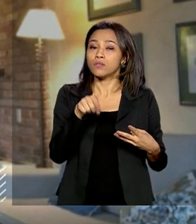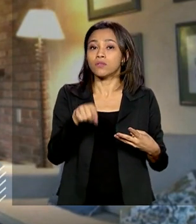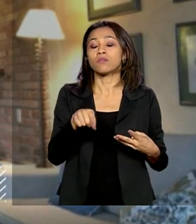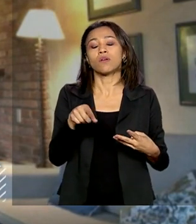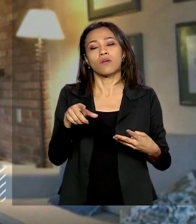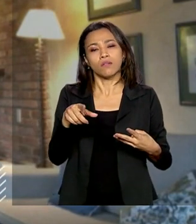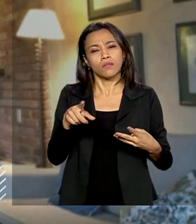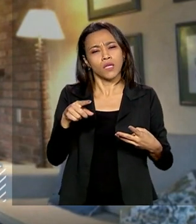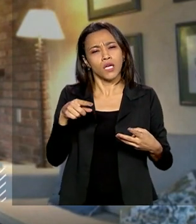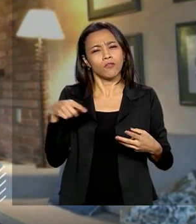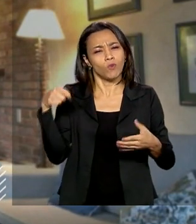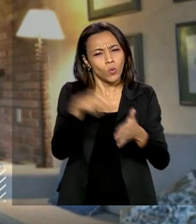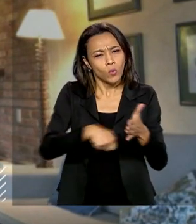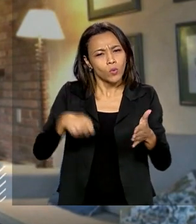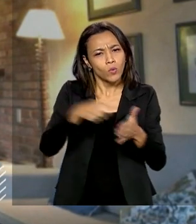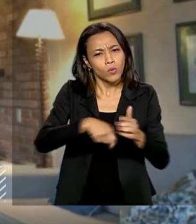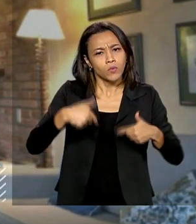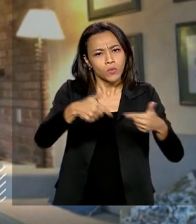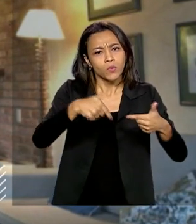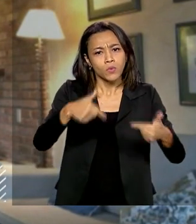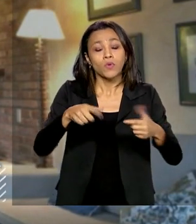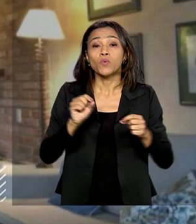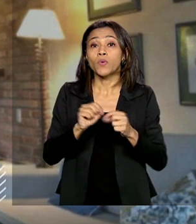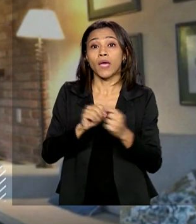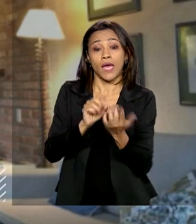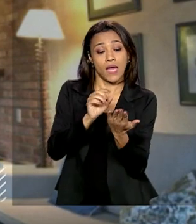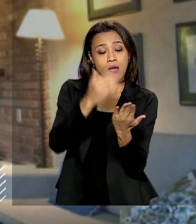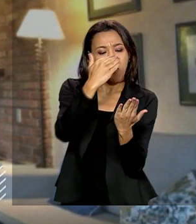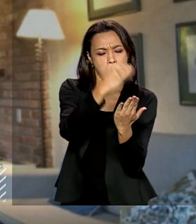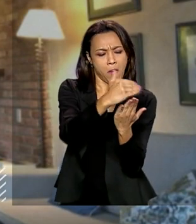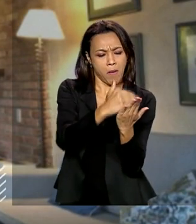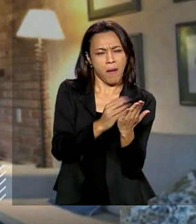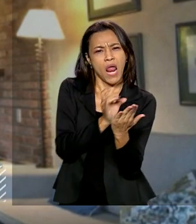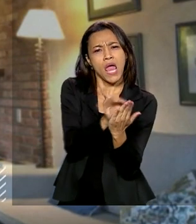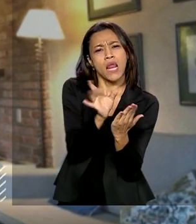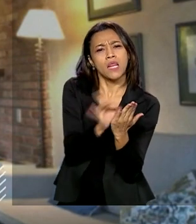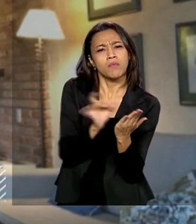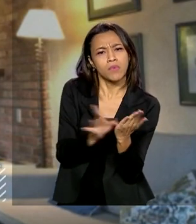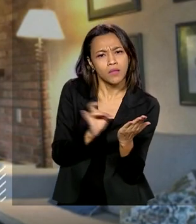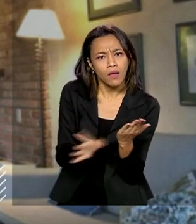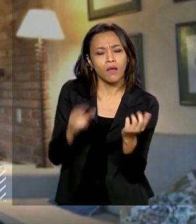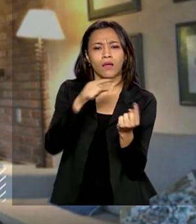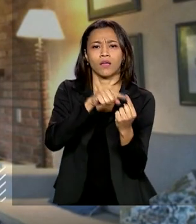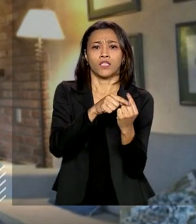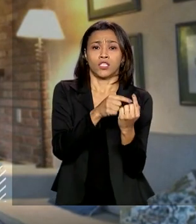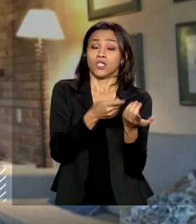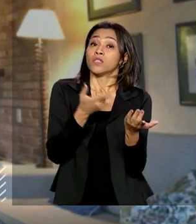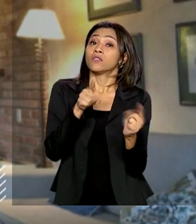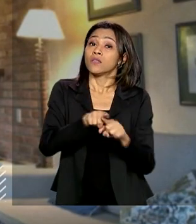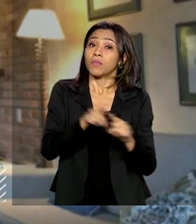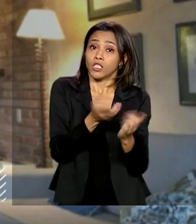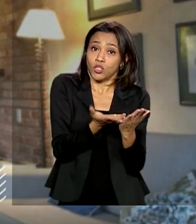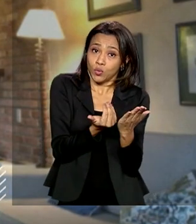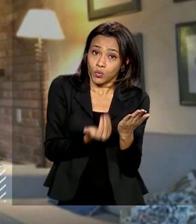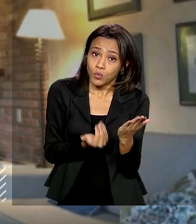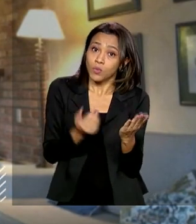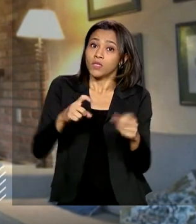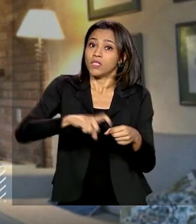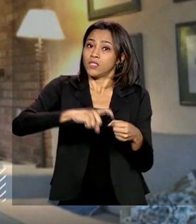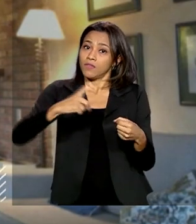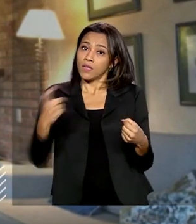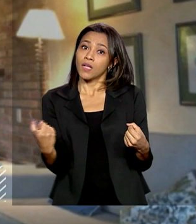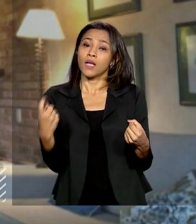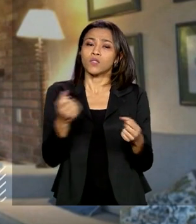é a desindexação, a desoneração e a desvinculação